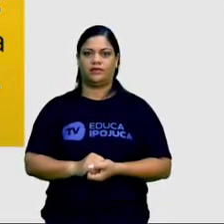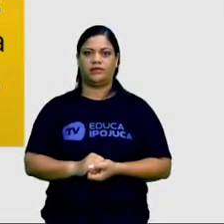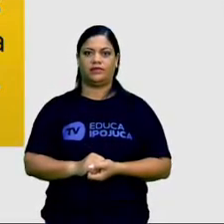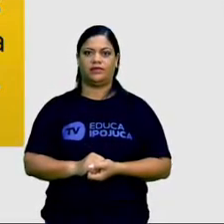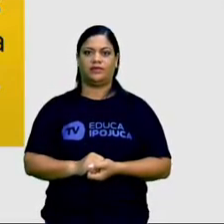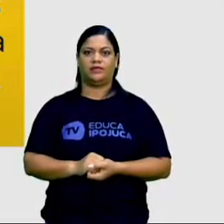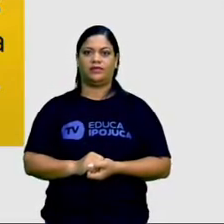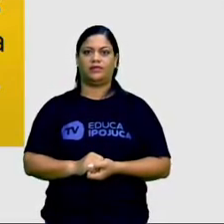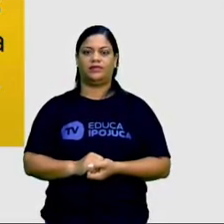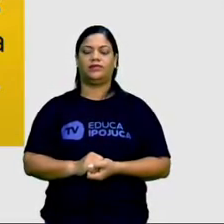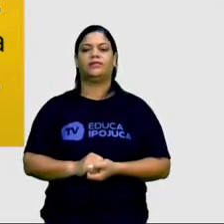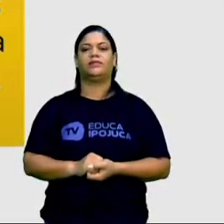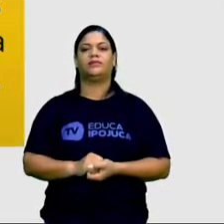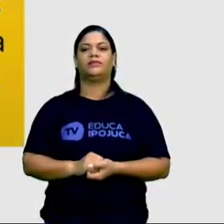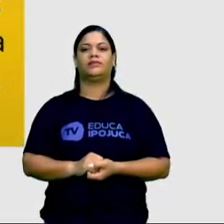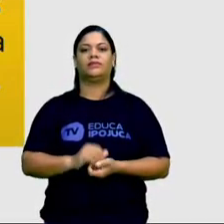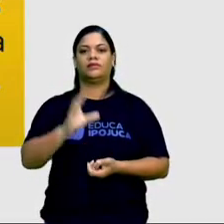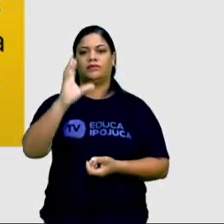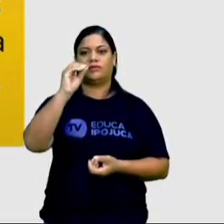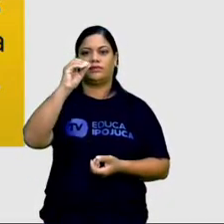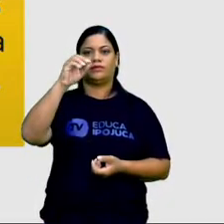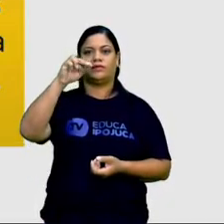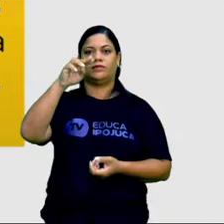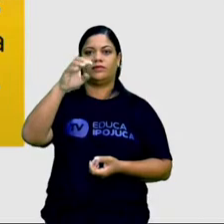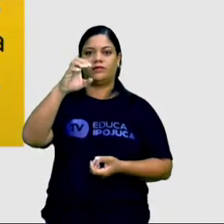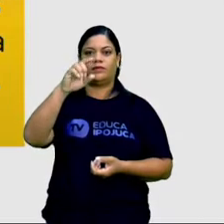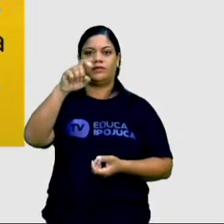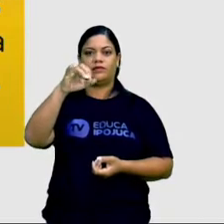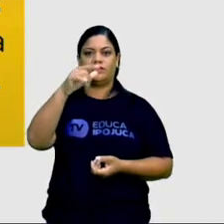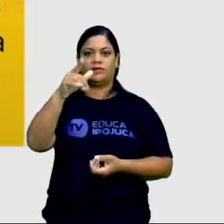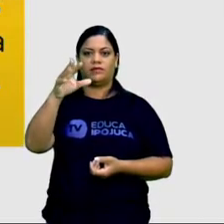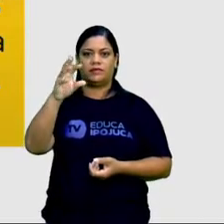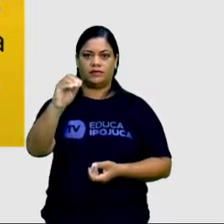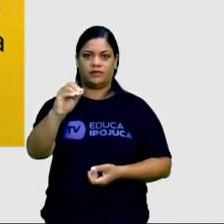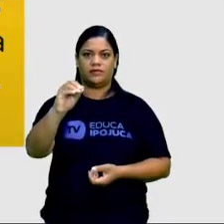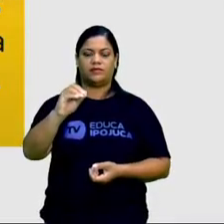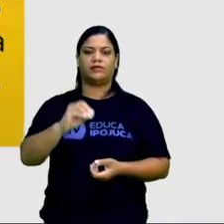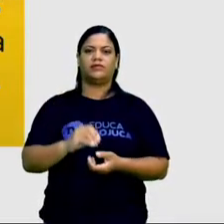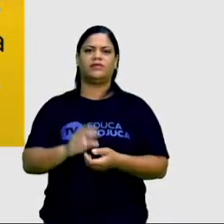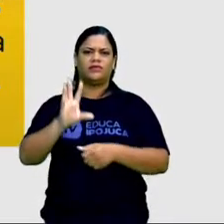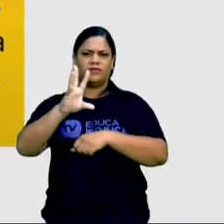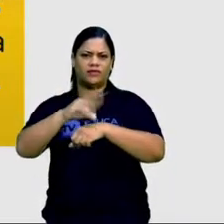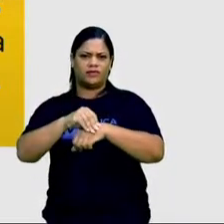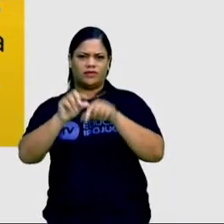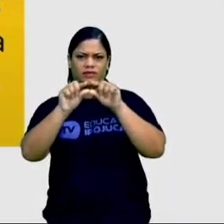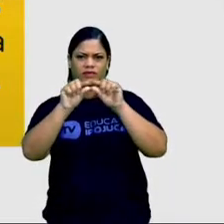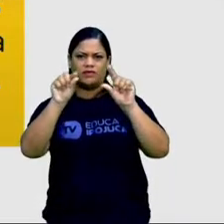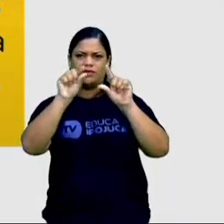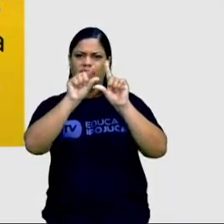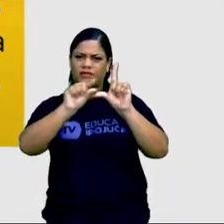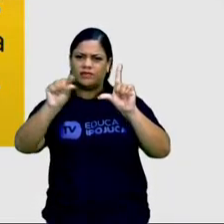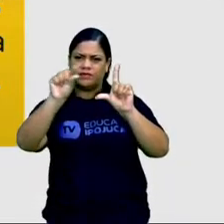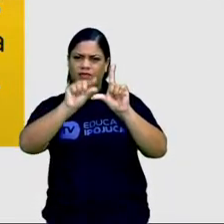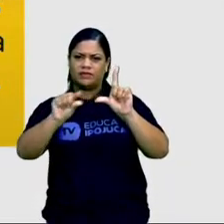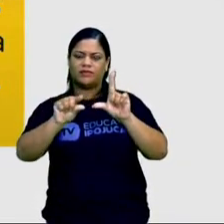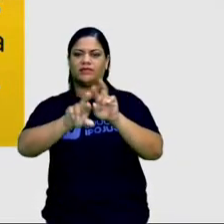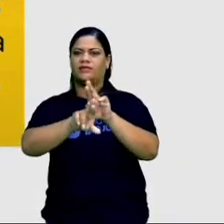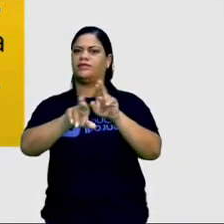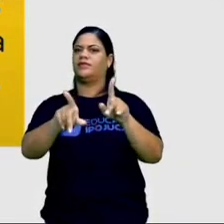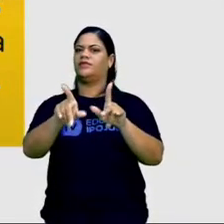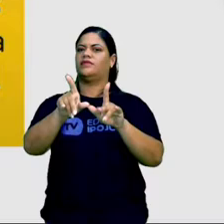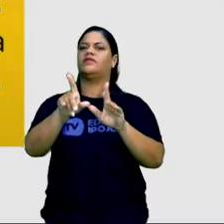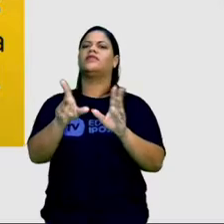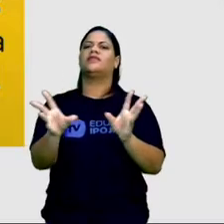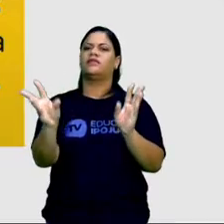falsa. Quando fotos, títulos ou legendas não estão de acordo com o conteúdo do texto. Então,